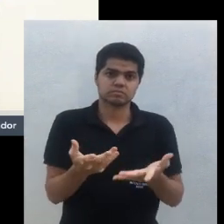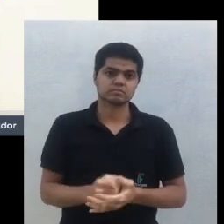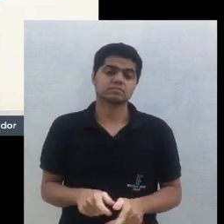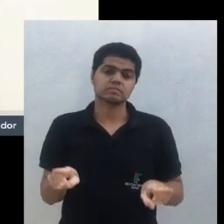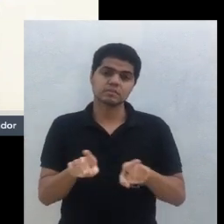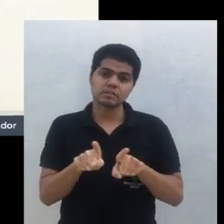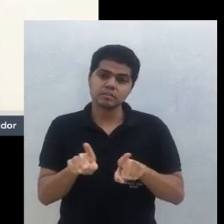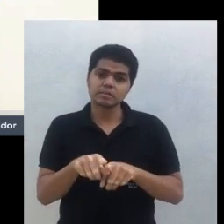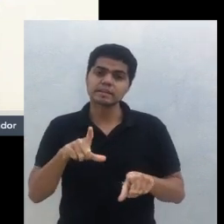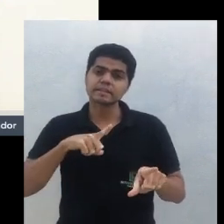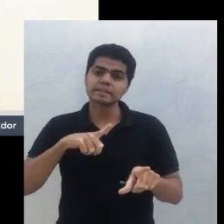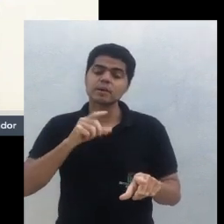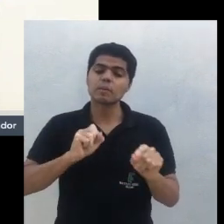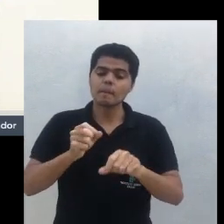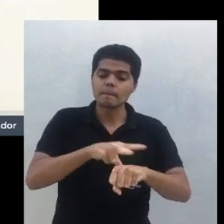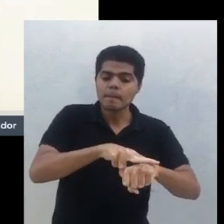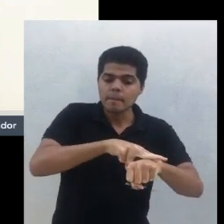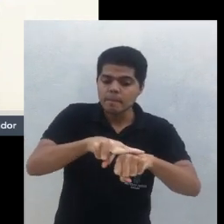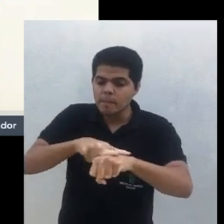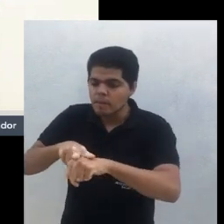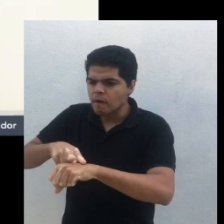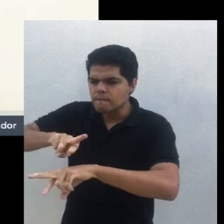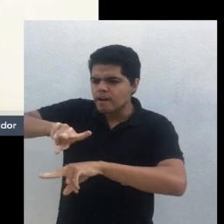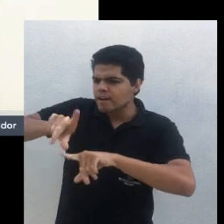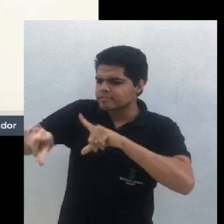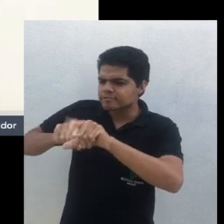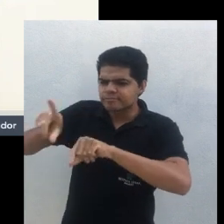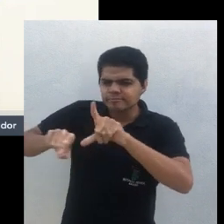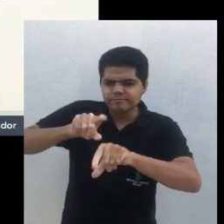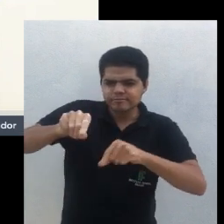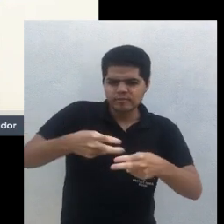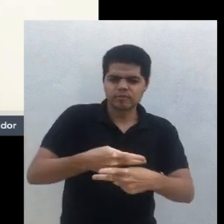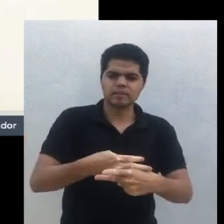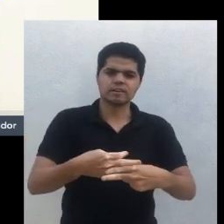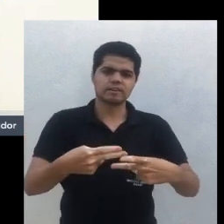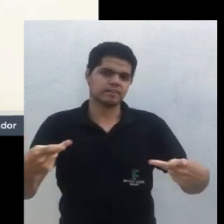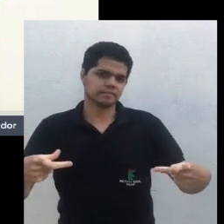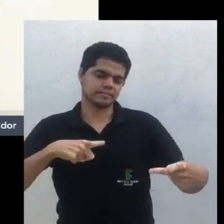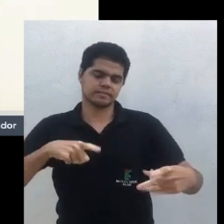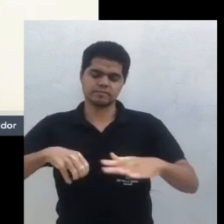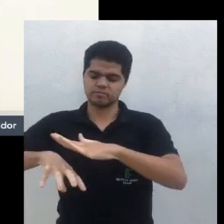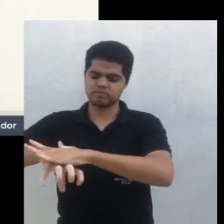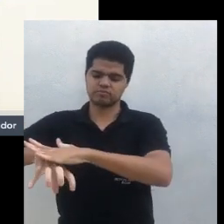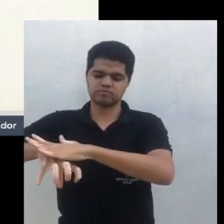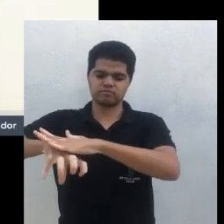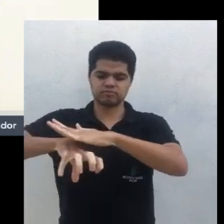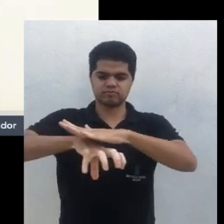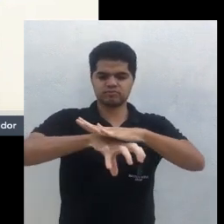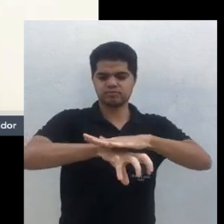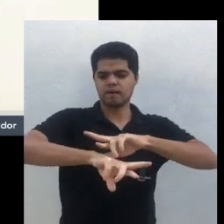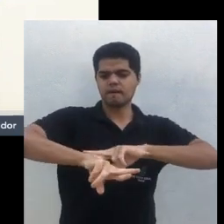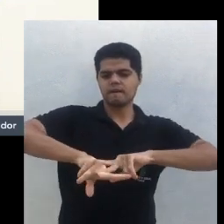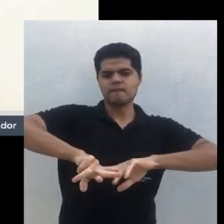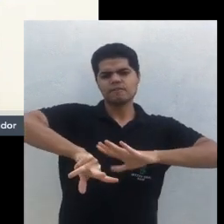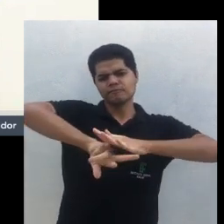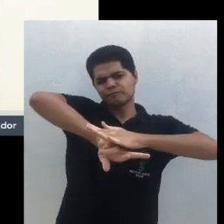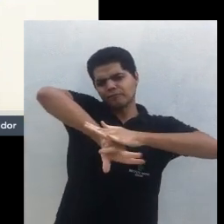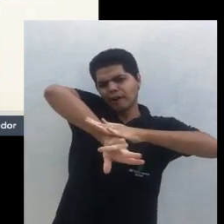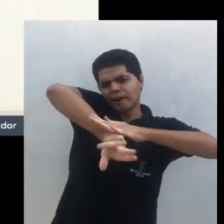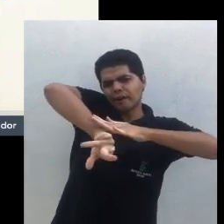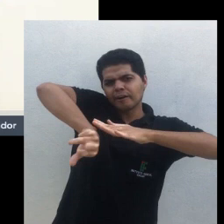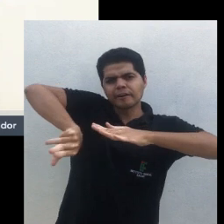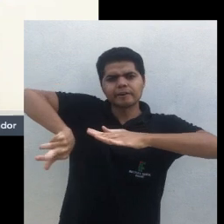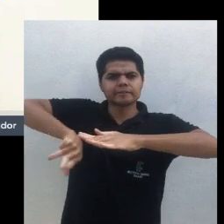eu vou trabalhar com que leguminosa vou trabalhar com guandu guandu tem uma raiz pivotante que me ajuda ali